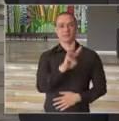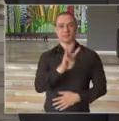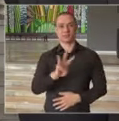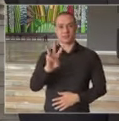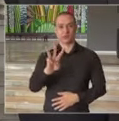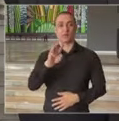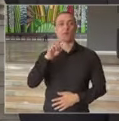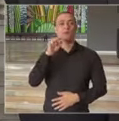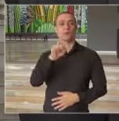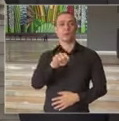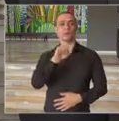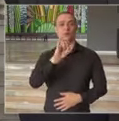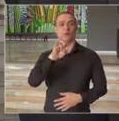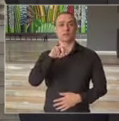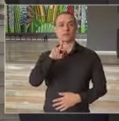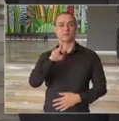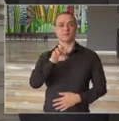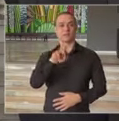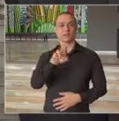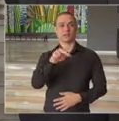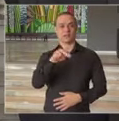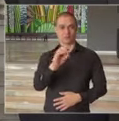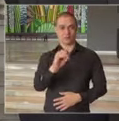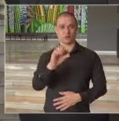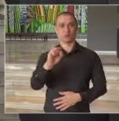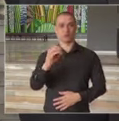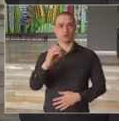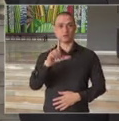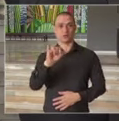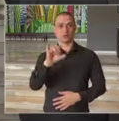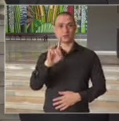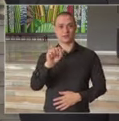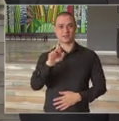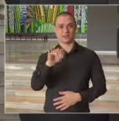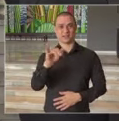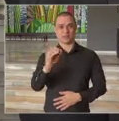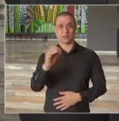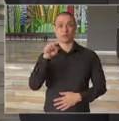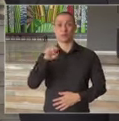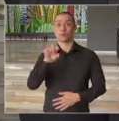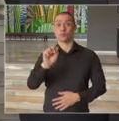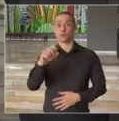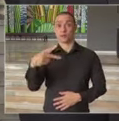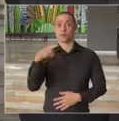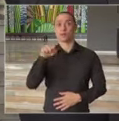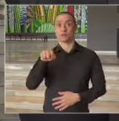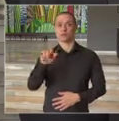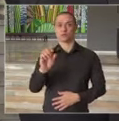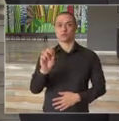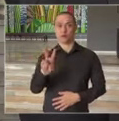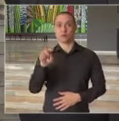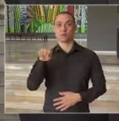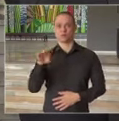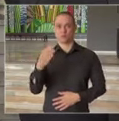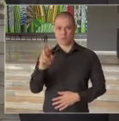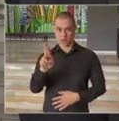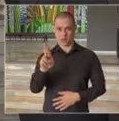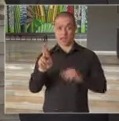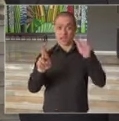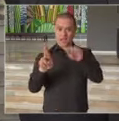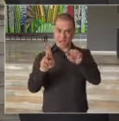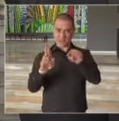.invernosolidario.sp.gov.br. As doações serão